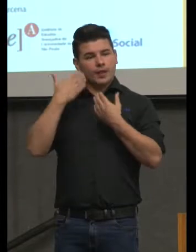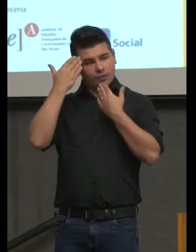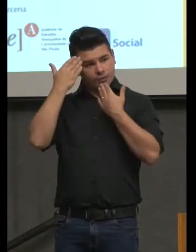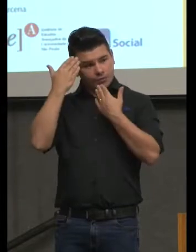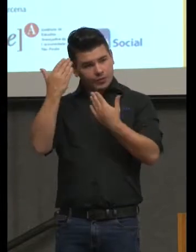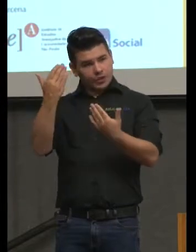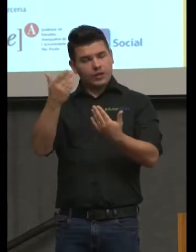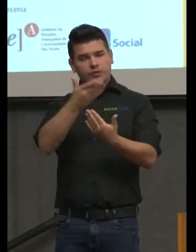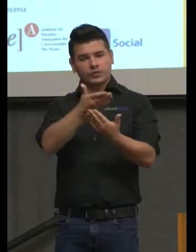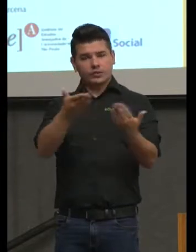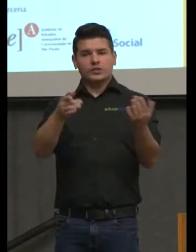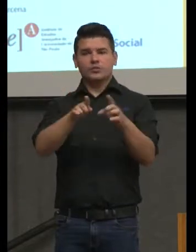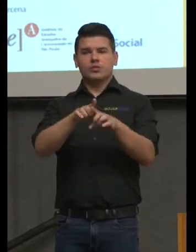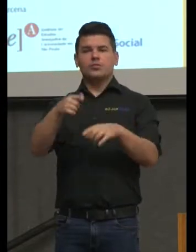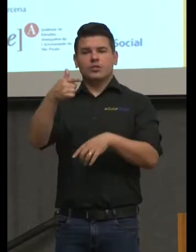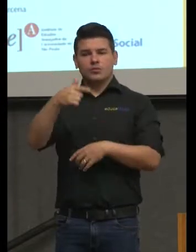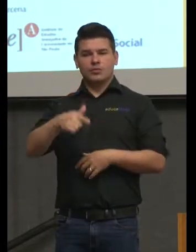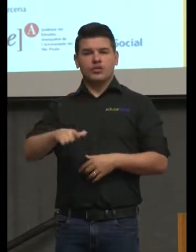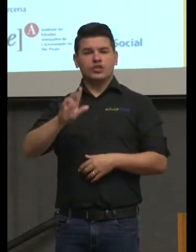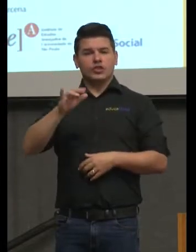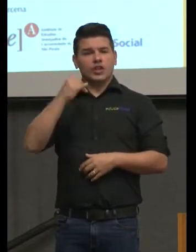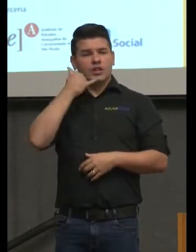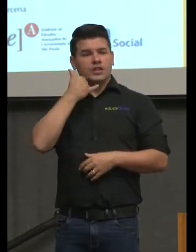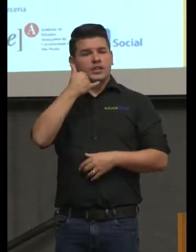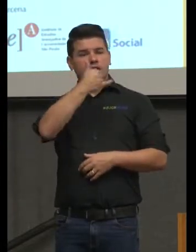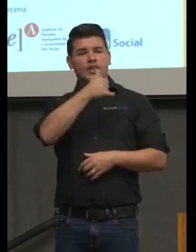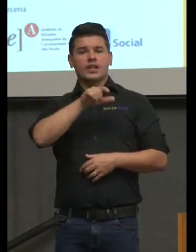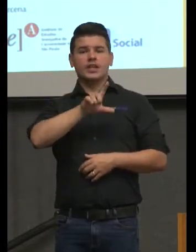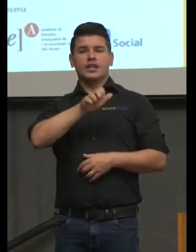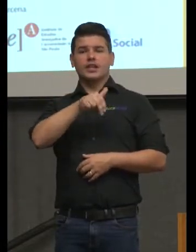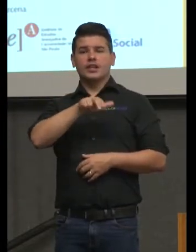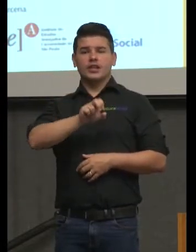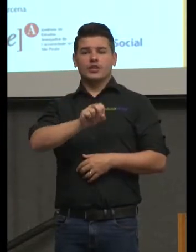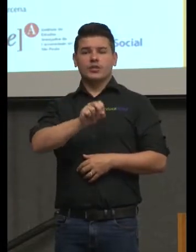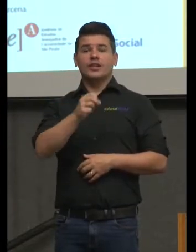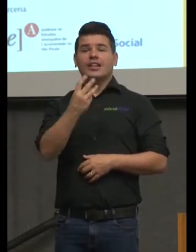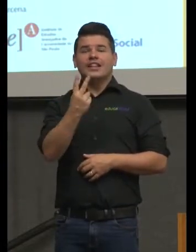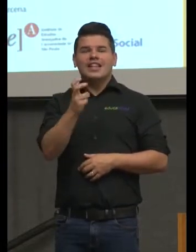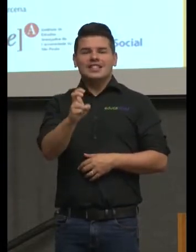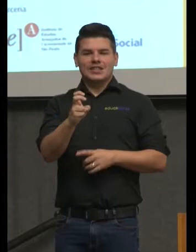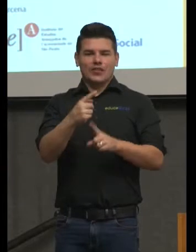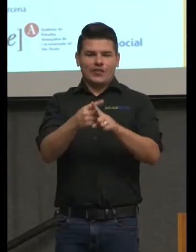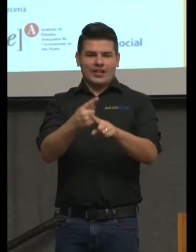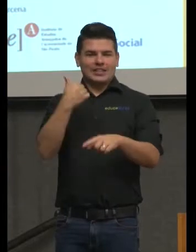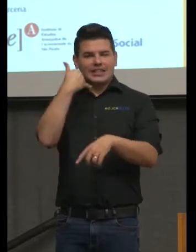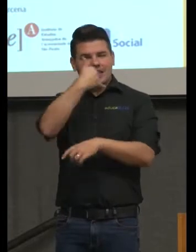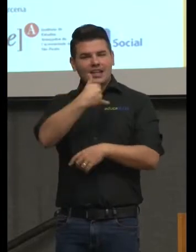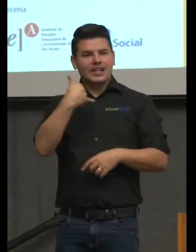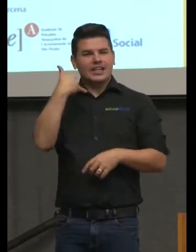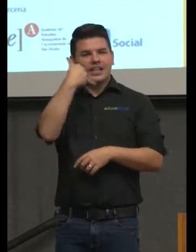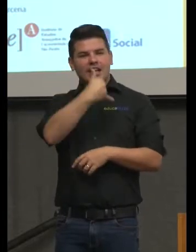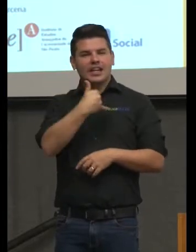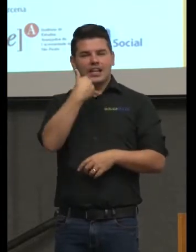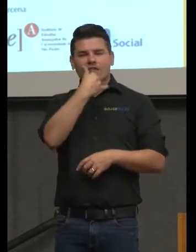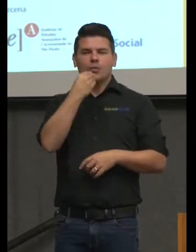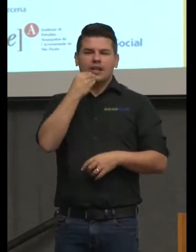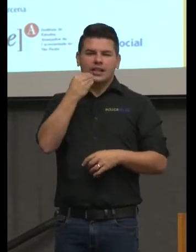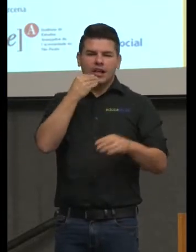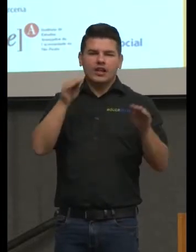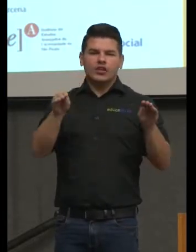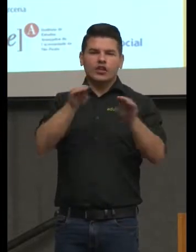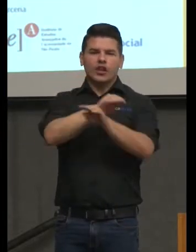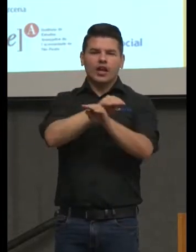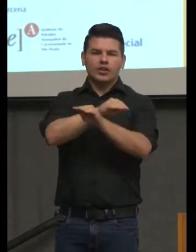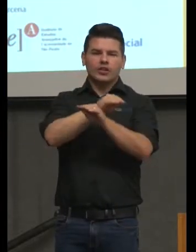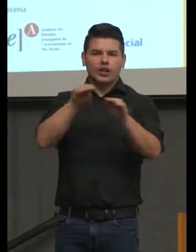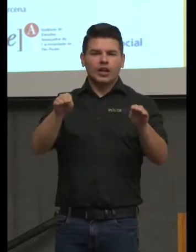Agradecendo efusivamente, mais uma vez, eu liguei para ele umas 35 vezes, dizendo que a gente daria um jeito, que trocaria outra